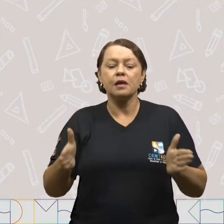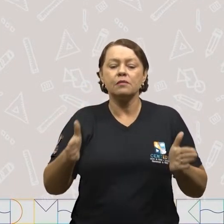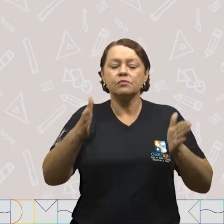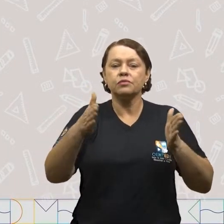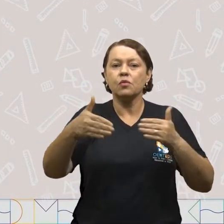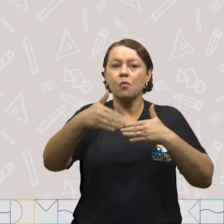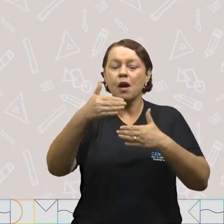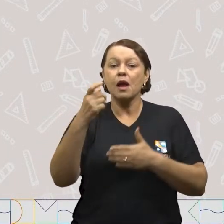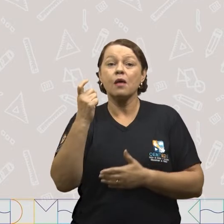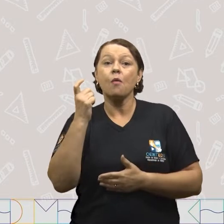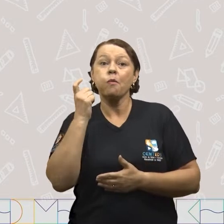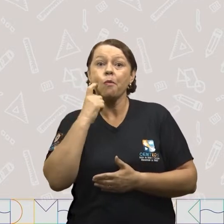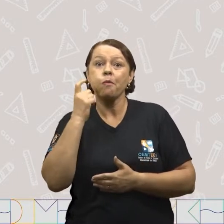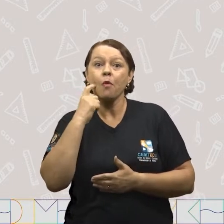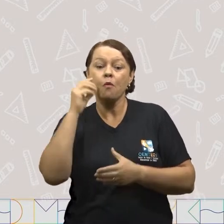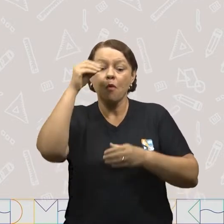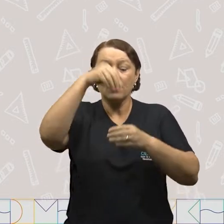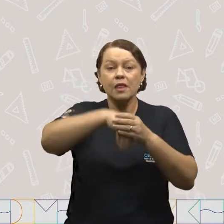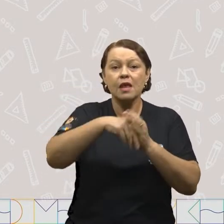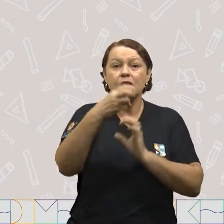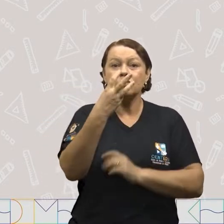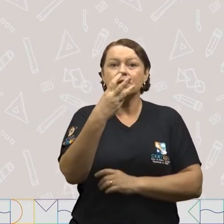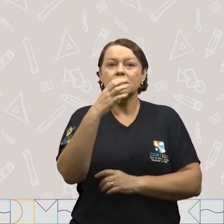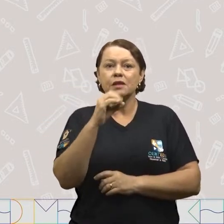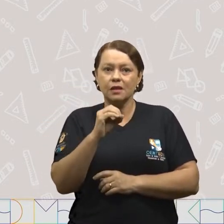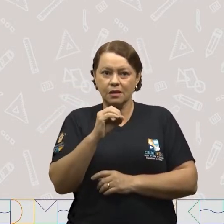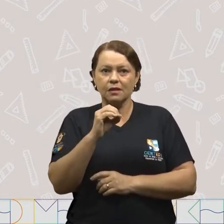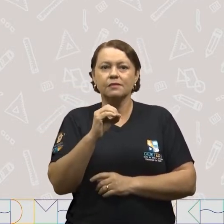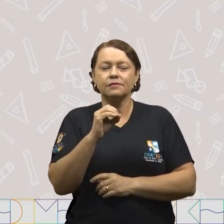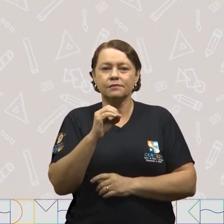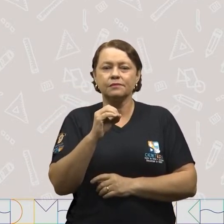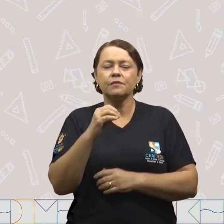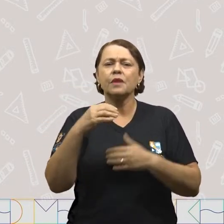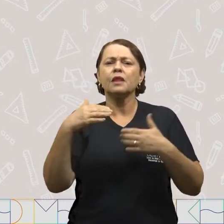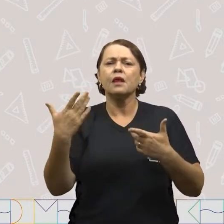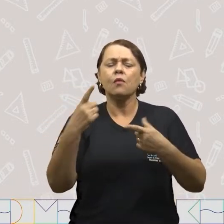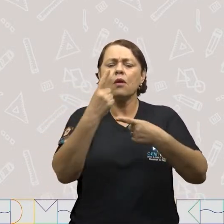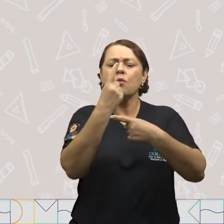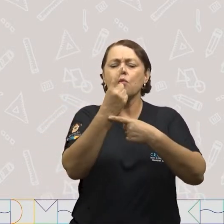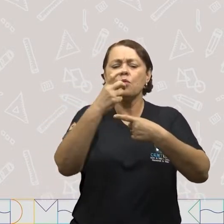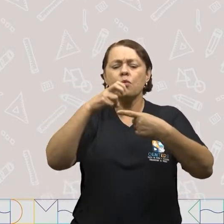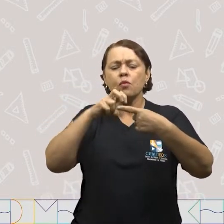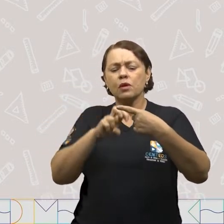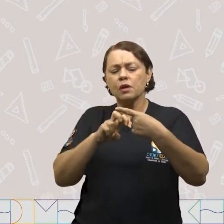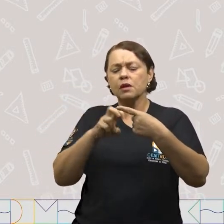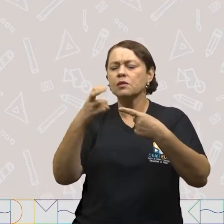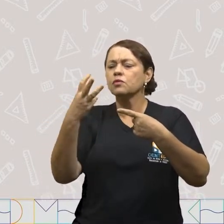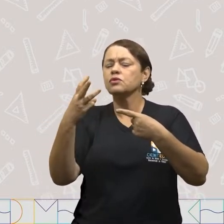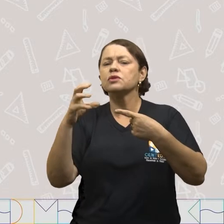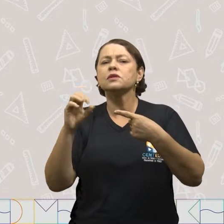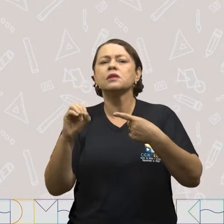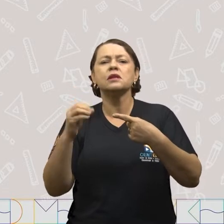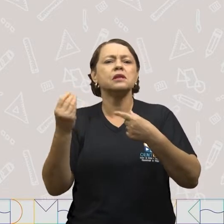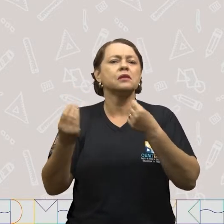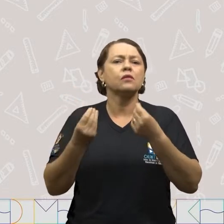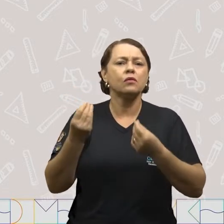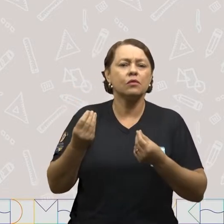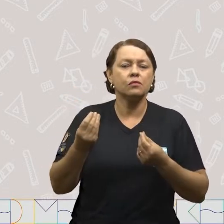bombons com trinta unidades. Qual seria a quinta parte desses bombons?